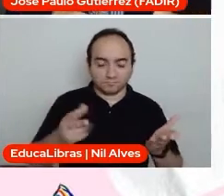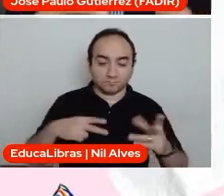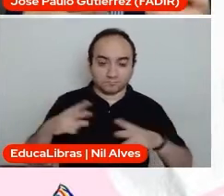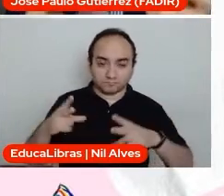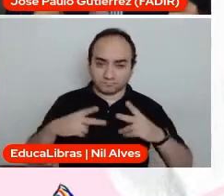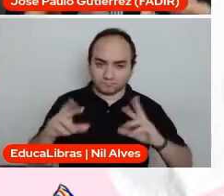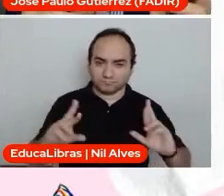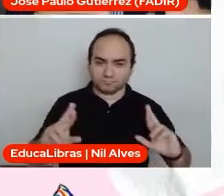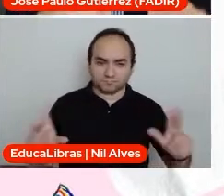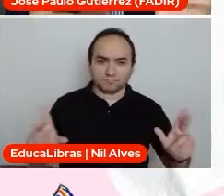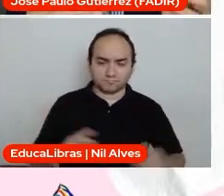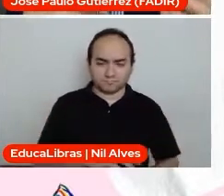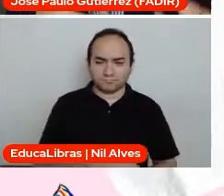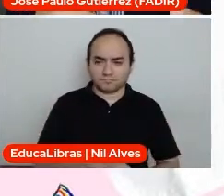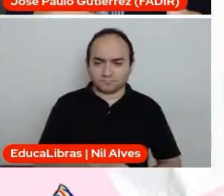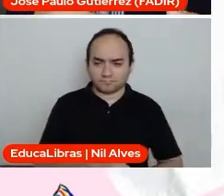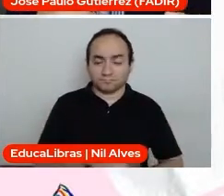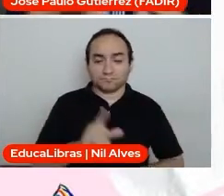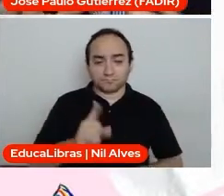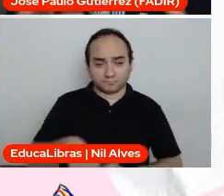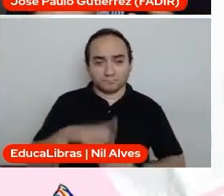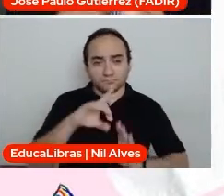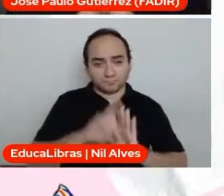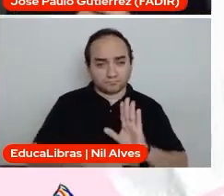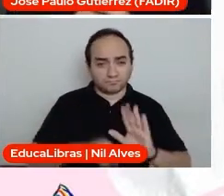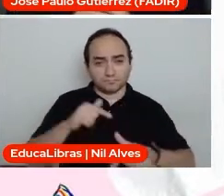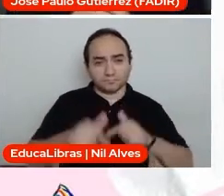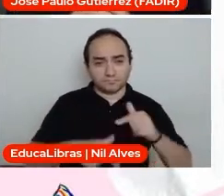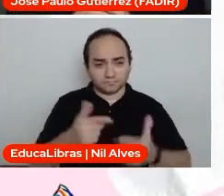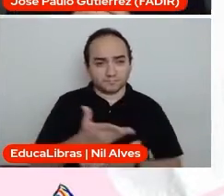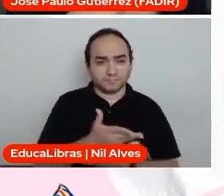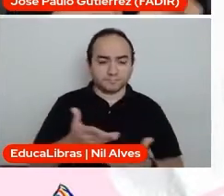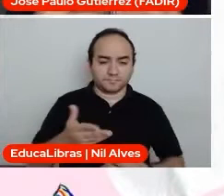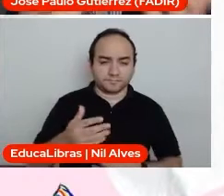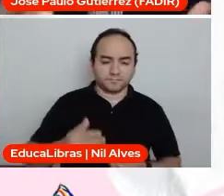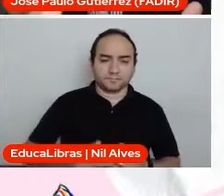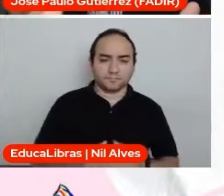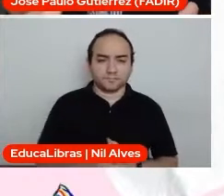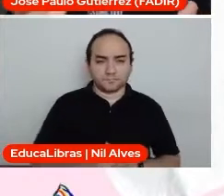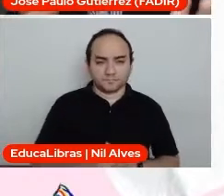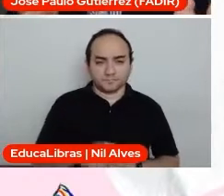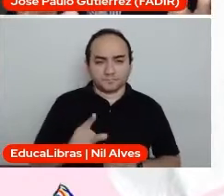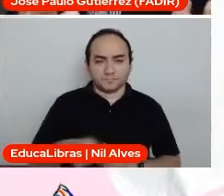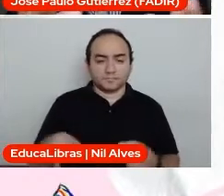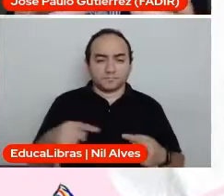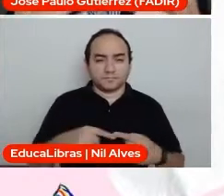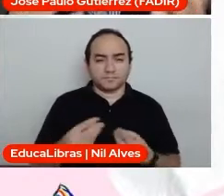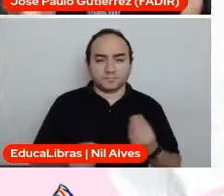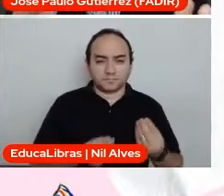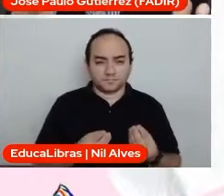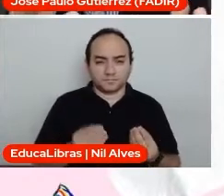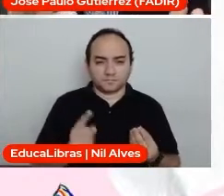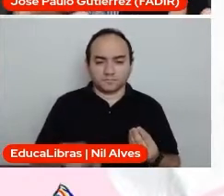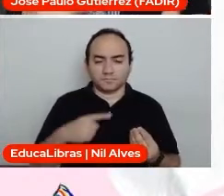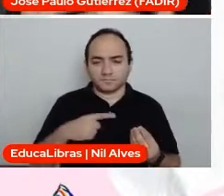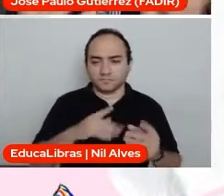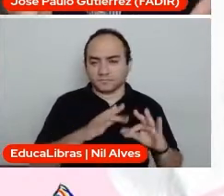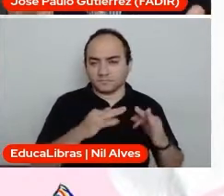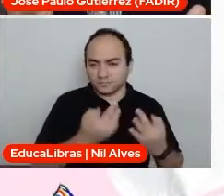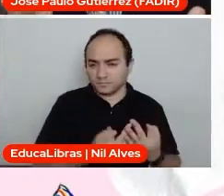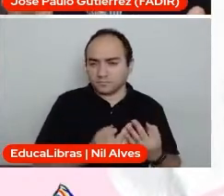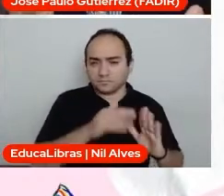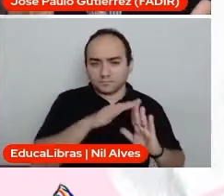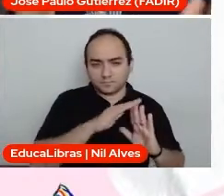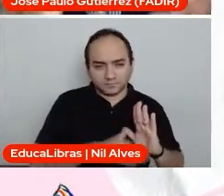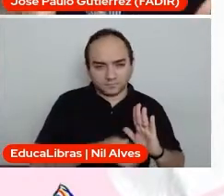Então, dar o direito de trabalho às pessoas. Essa produção ao desemprego realmente oportunizar que essas associações de baixa renda, essas associações que